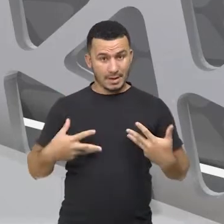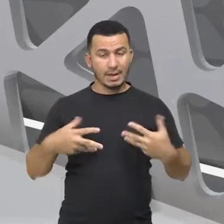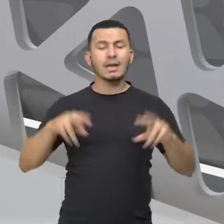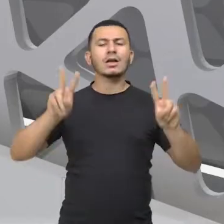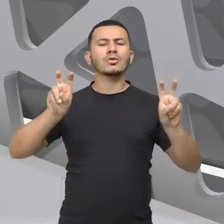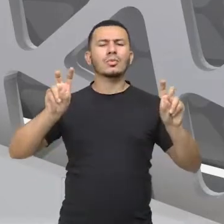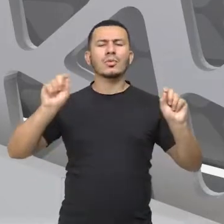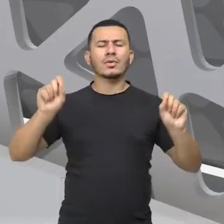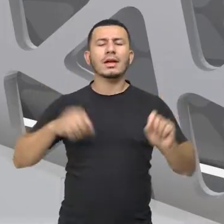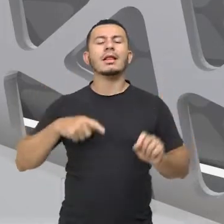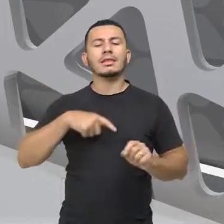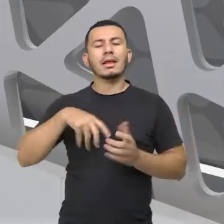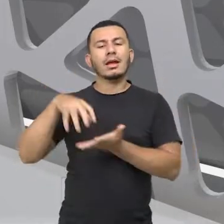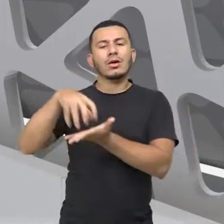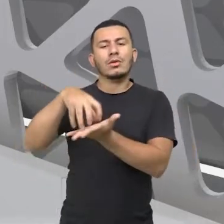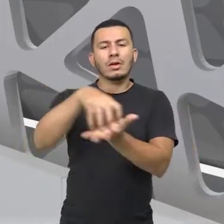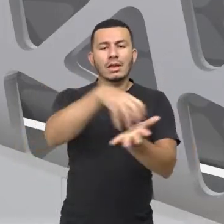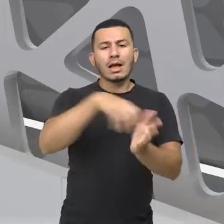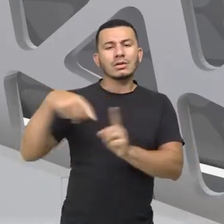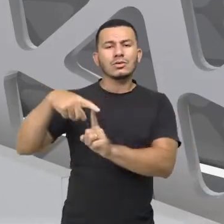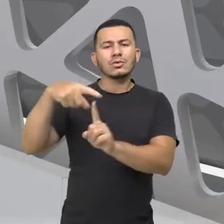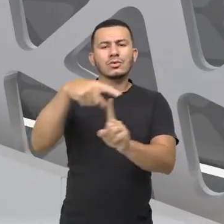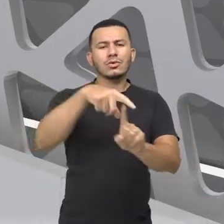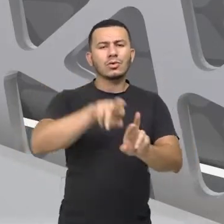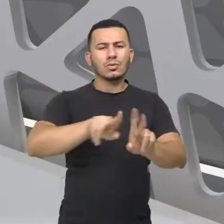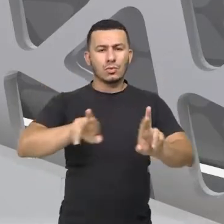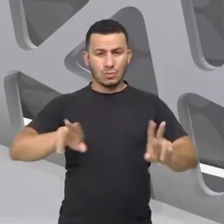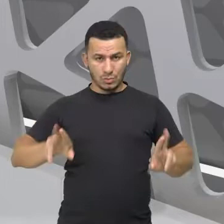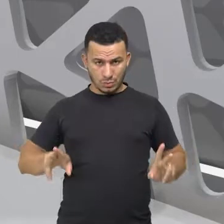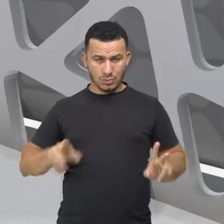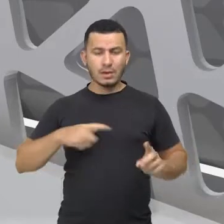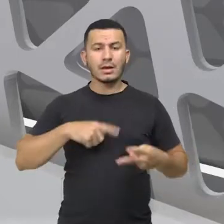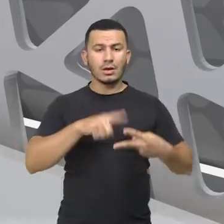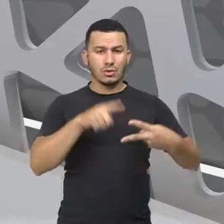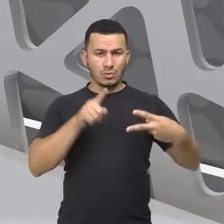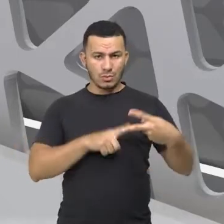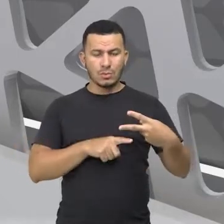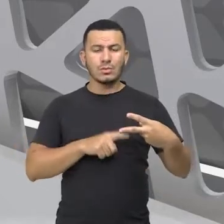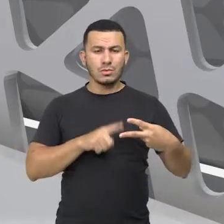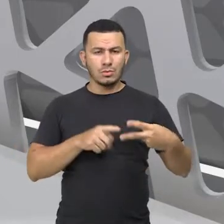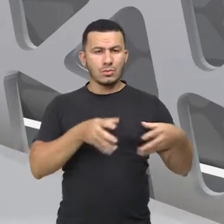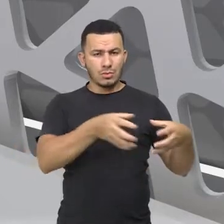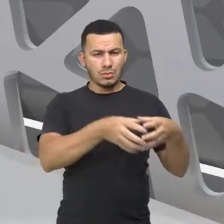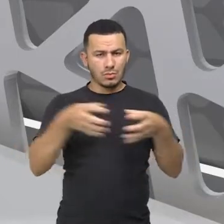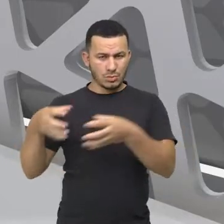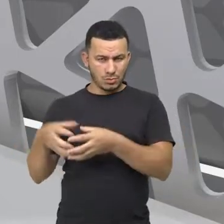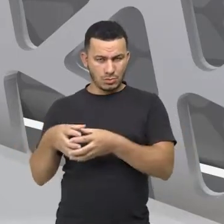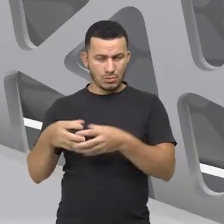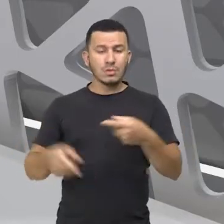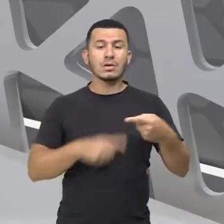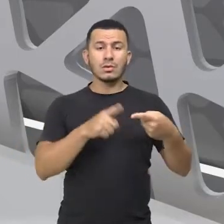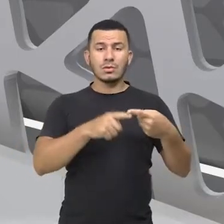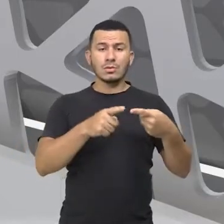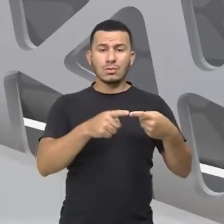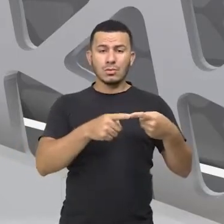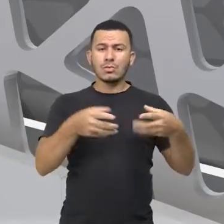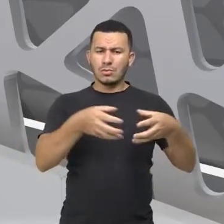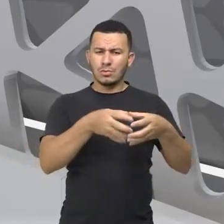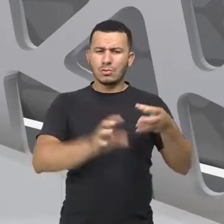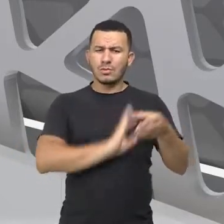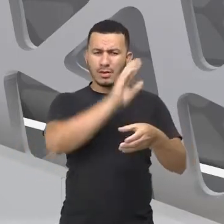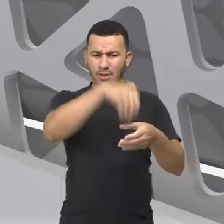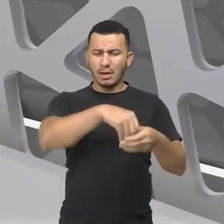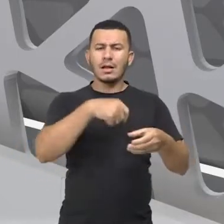tipos de unidade de conservação. Existem duas categorias, existem dois grupos. E dentro desses grupos,